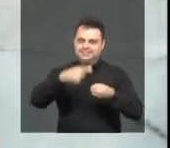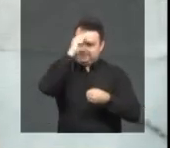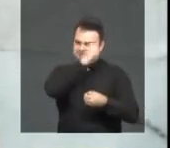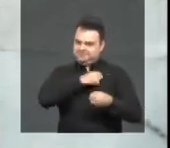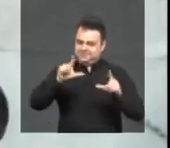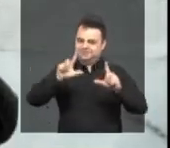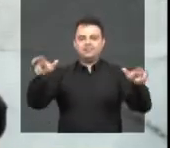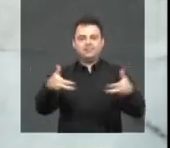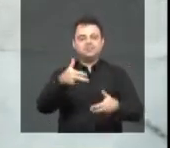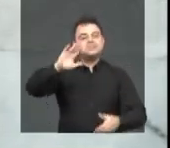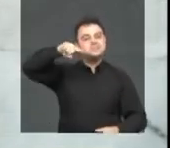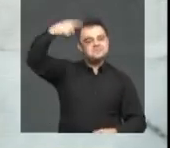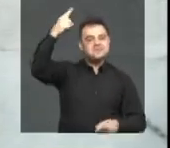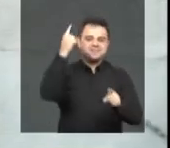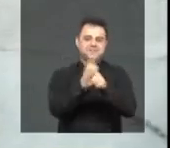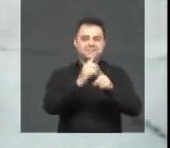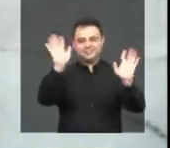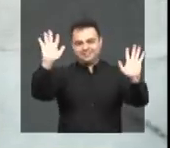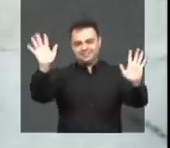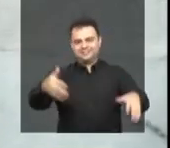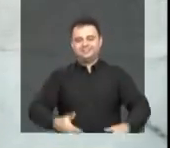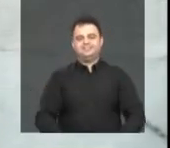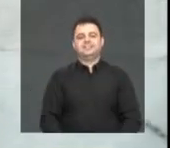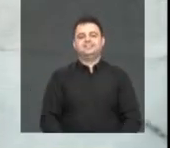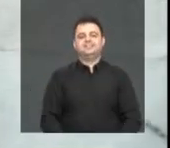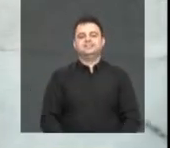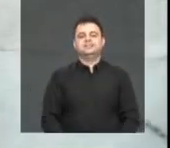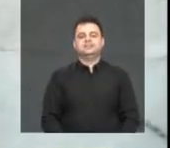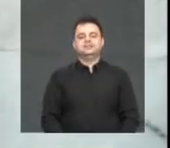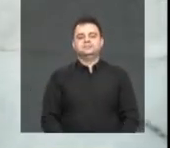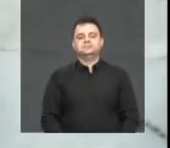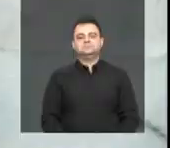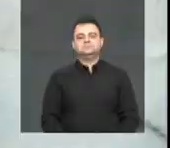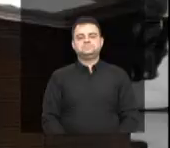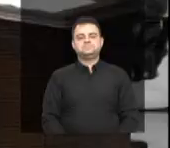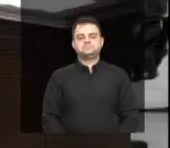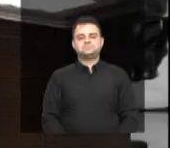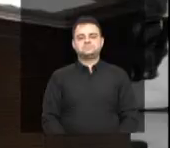programação da TV Câmara de São José do Rio Preto. Até o próximo Questão de Ordem.